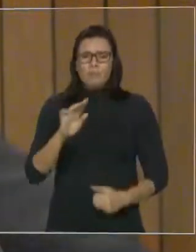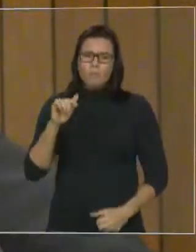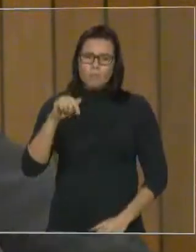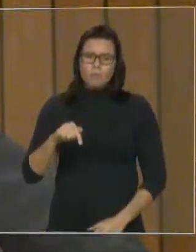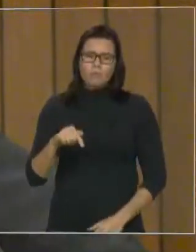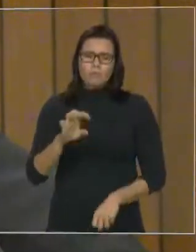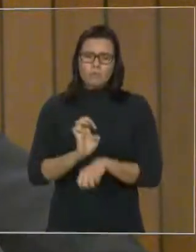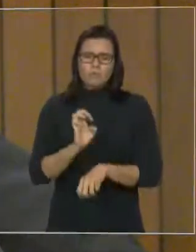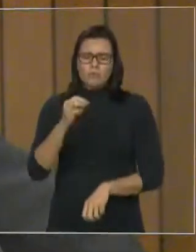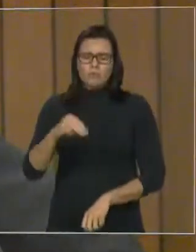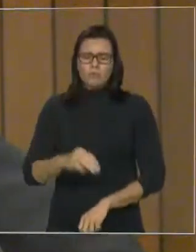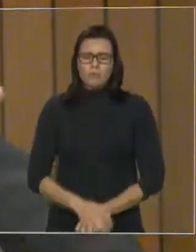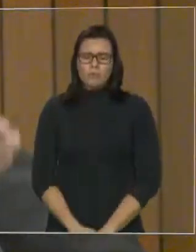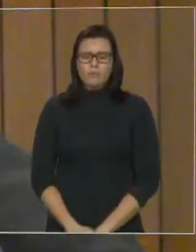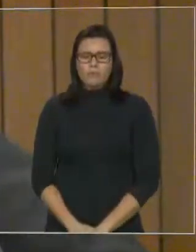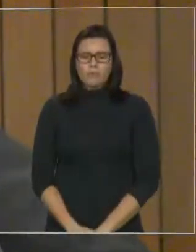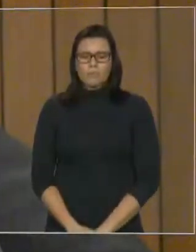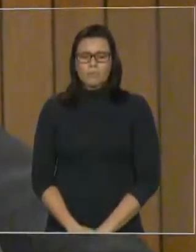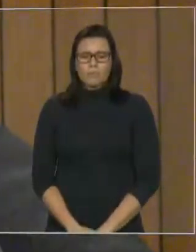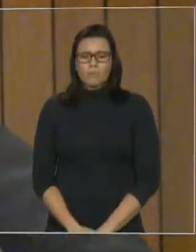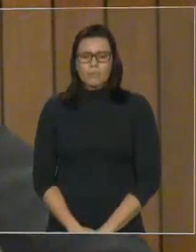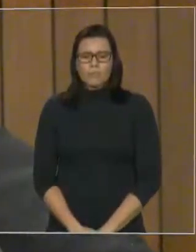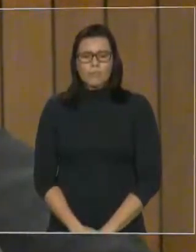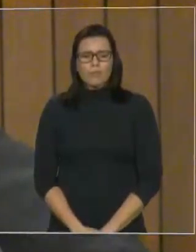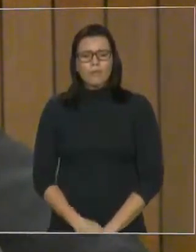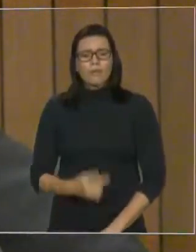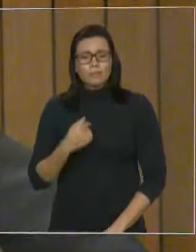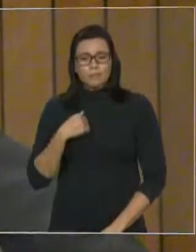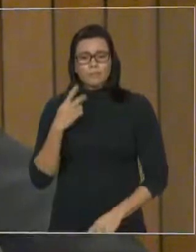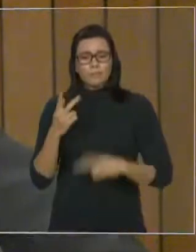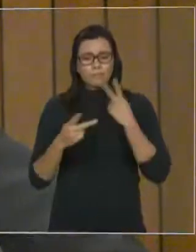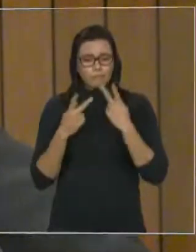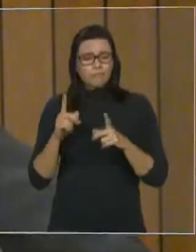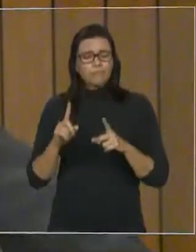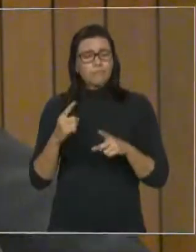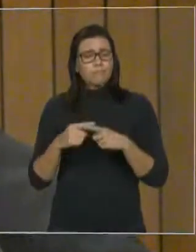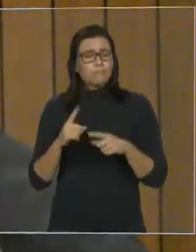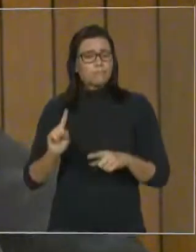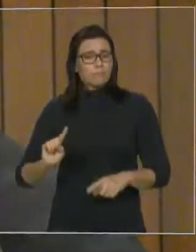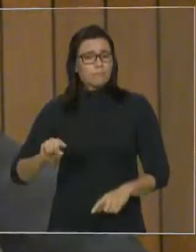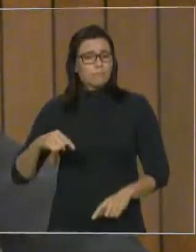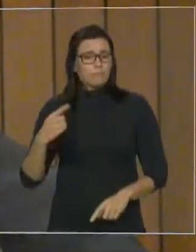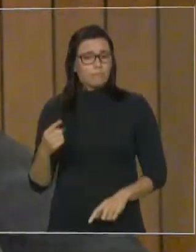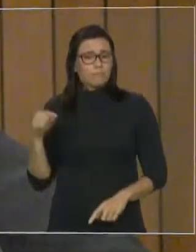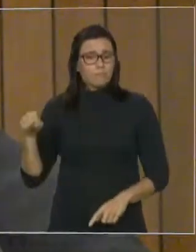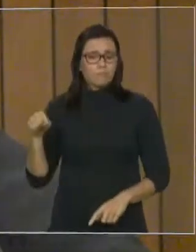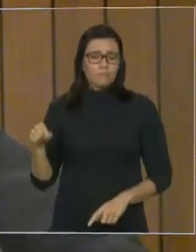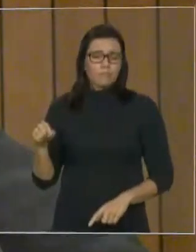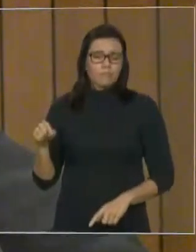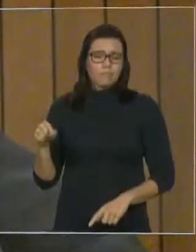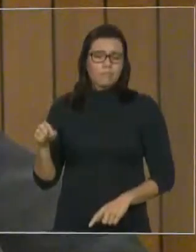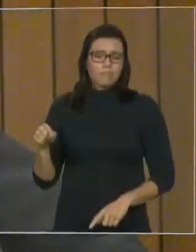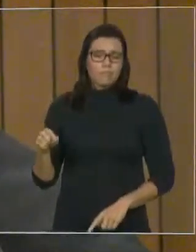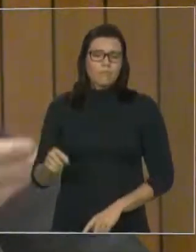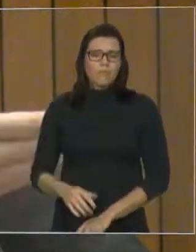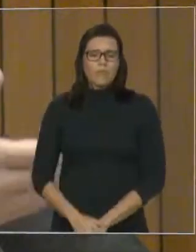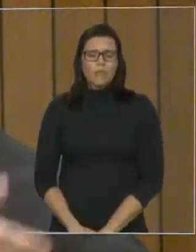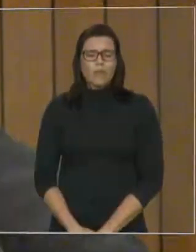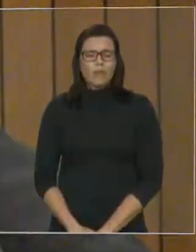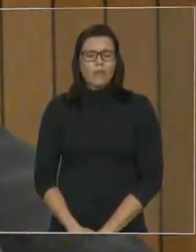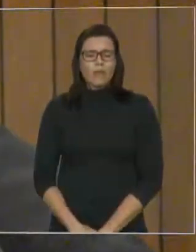depois do caso que aconteceu em Barra do Corda, após ter